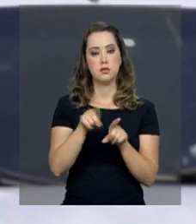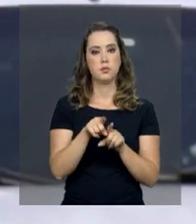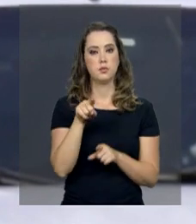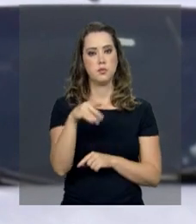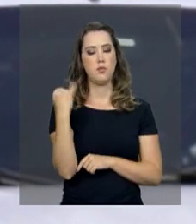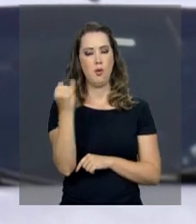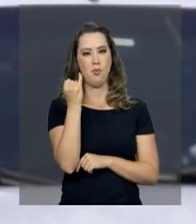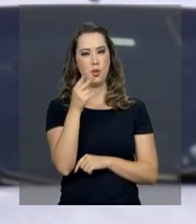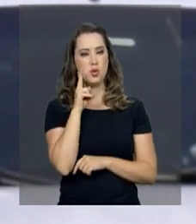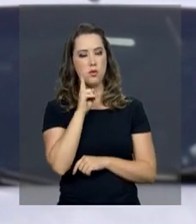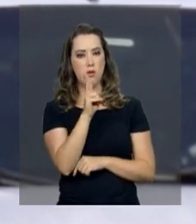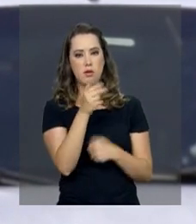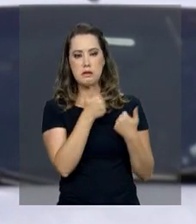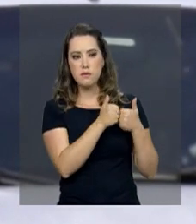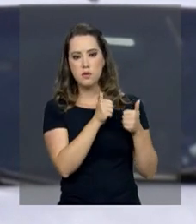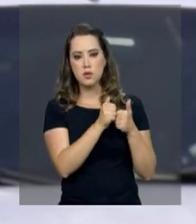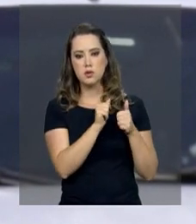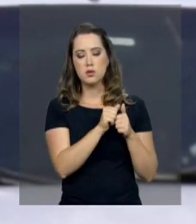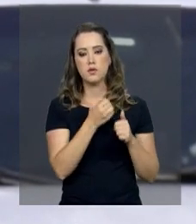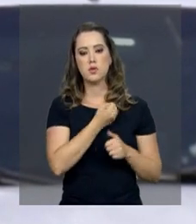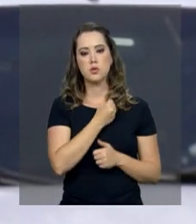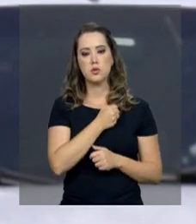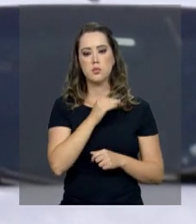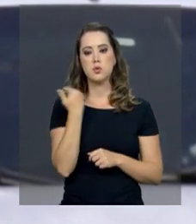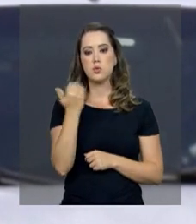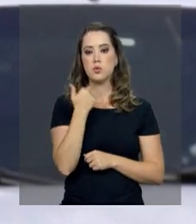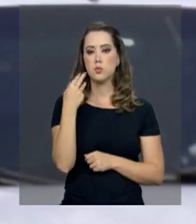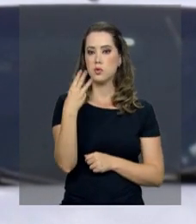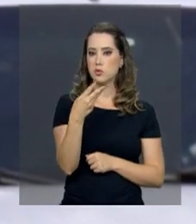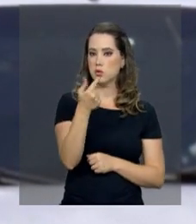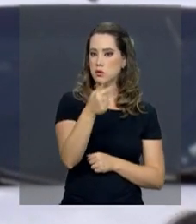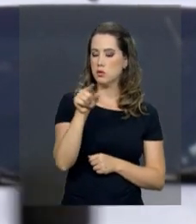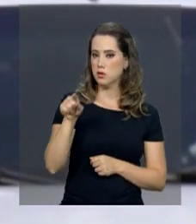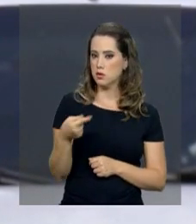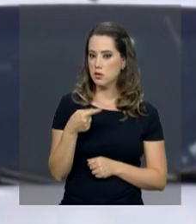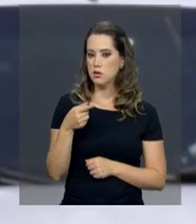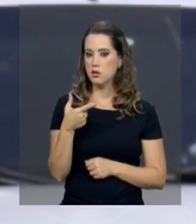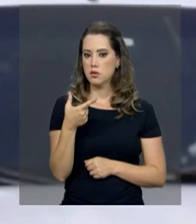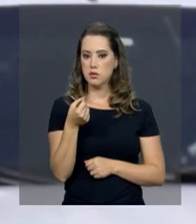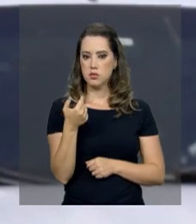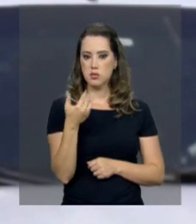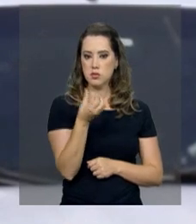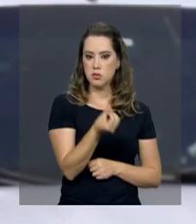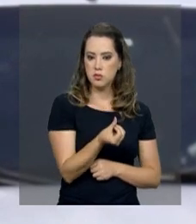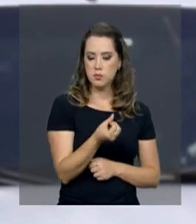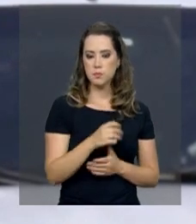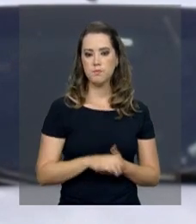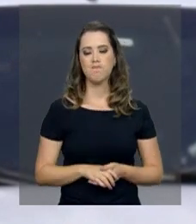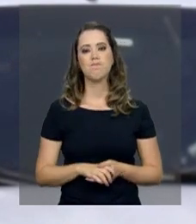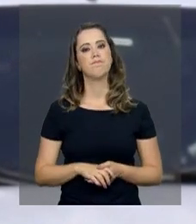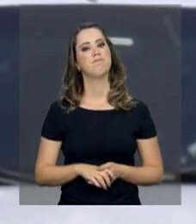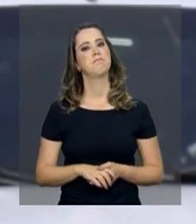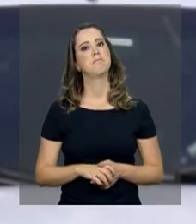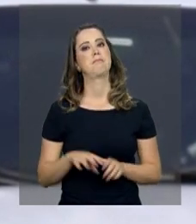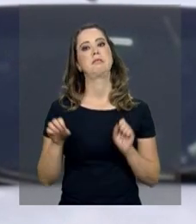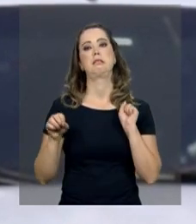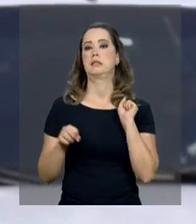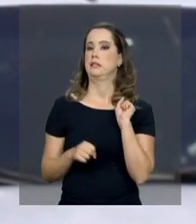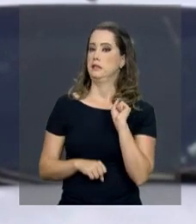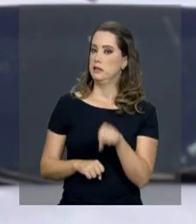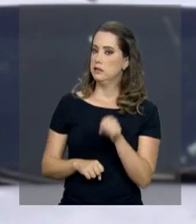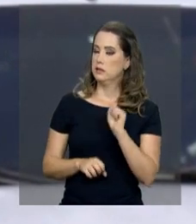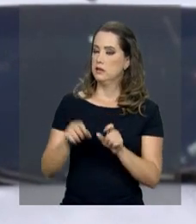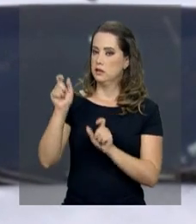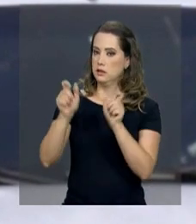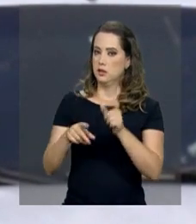número de mortos em rodovias federais 37 mil em 2016. É um número bem alto, né? Exatamente. Todos os usuários que